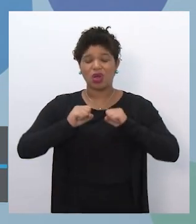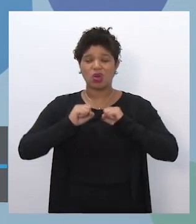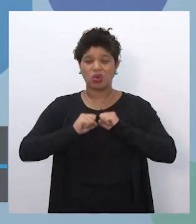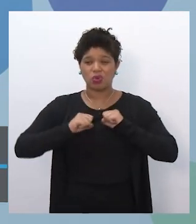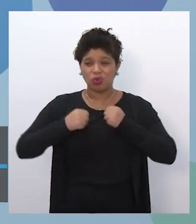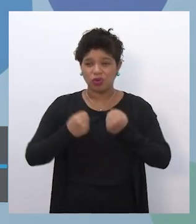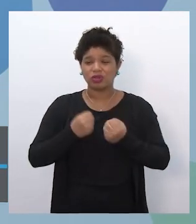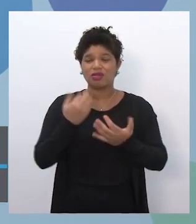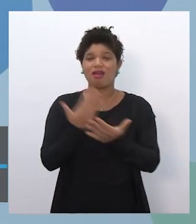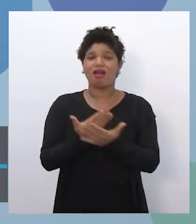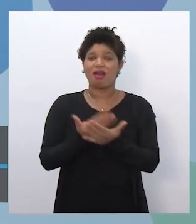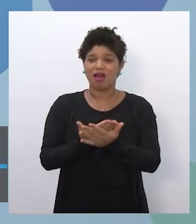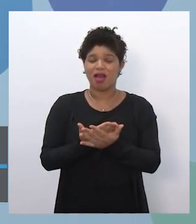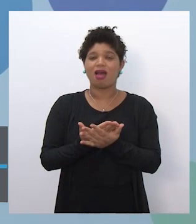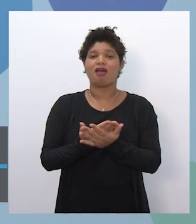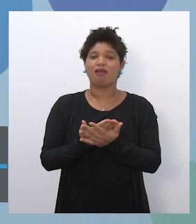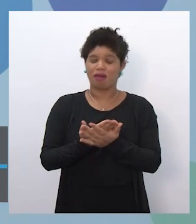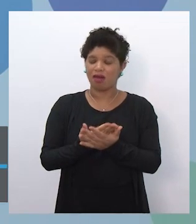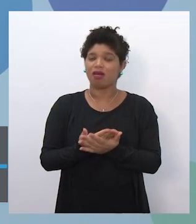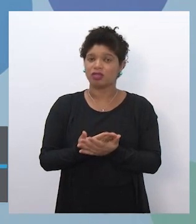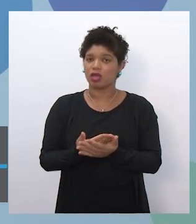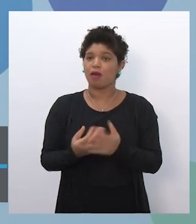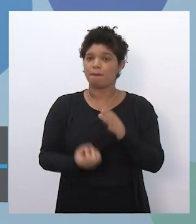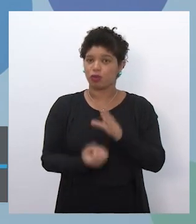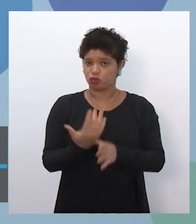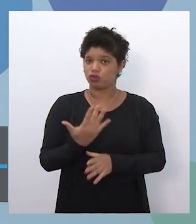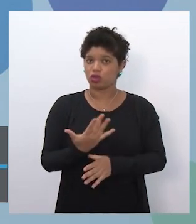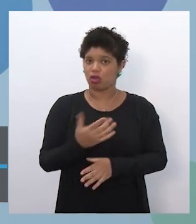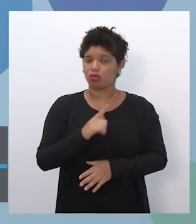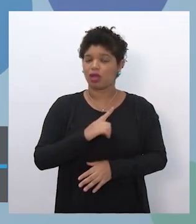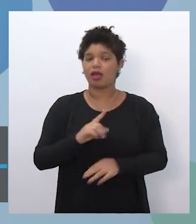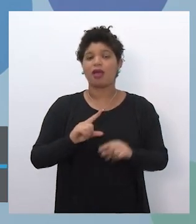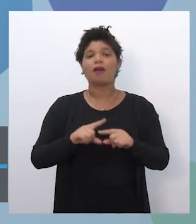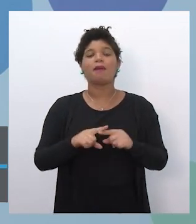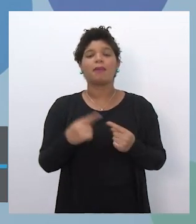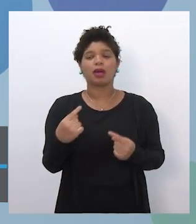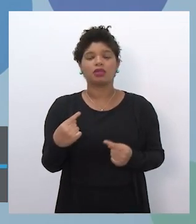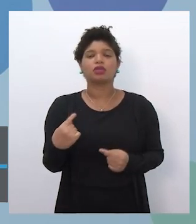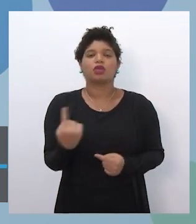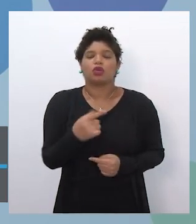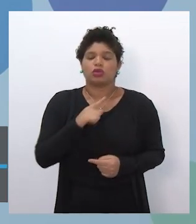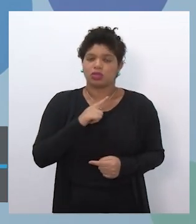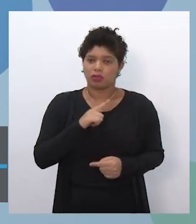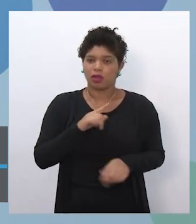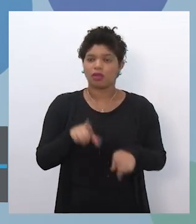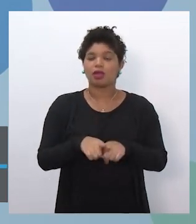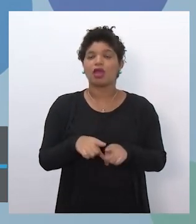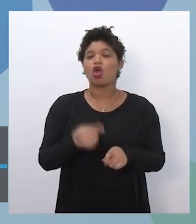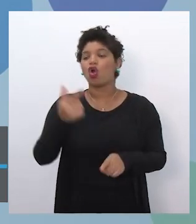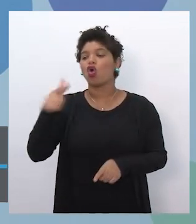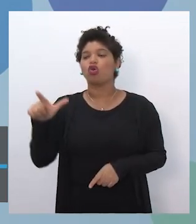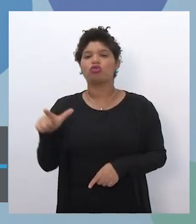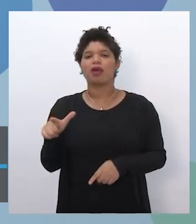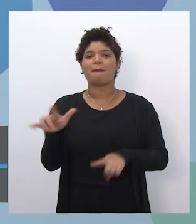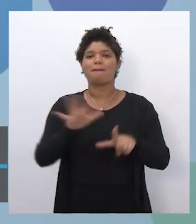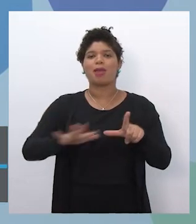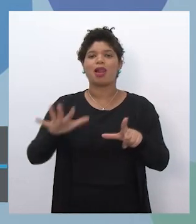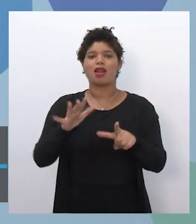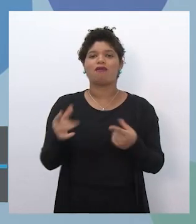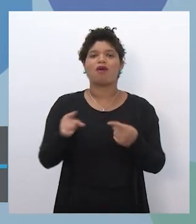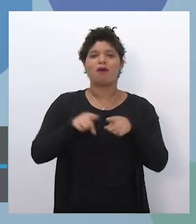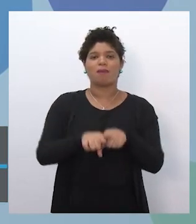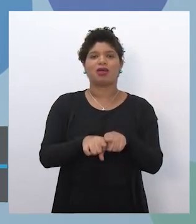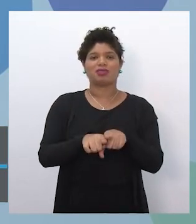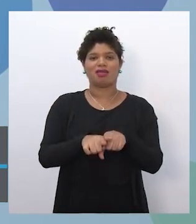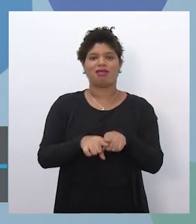aulas, mas a gente também conta com essas plataformas parceiras para poder dar mais